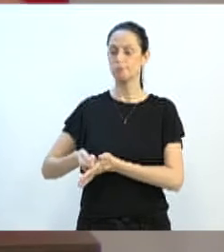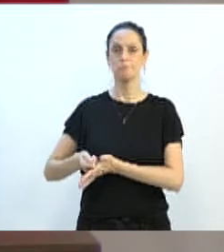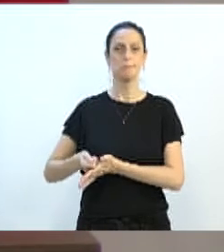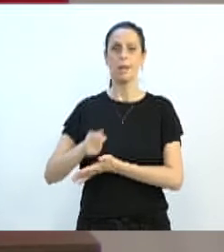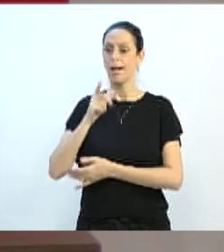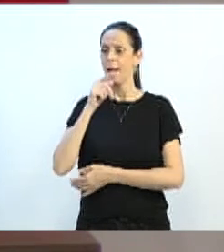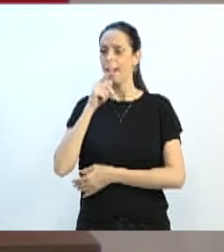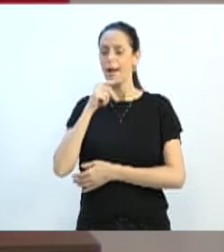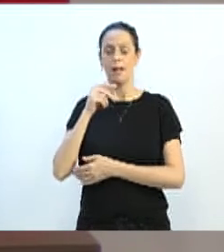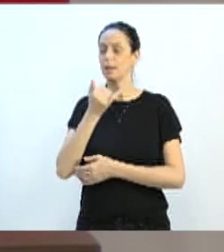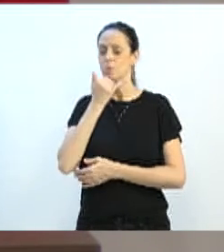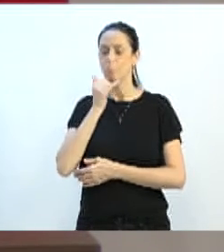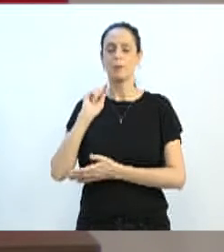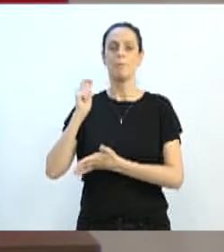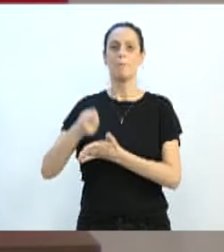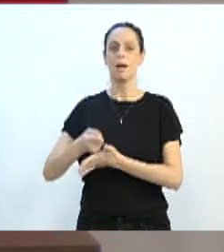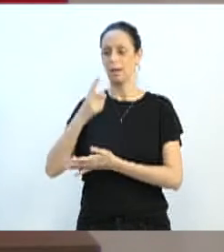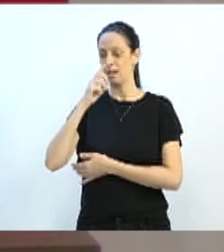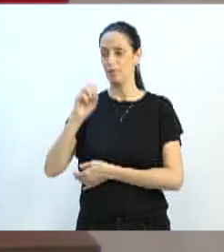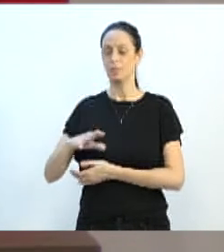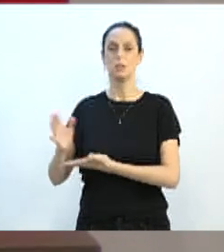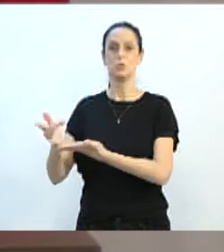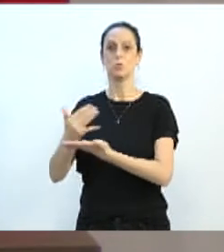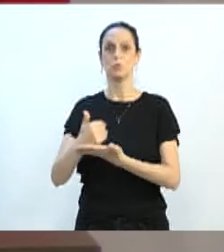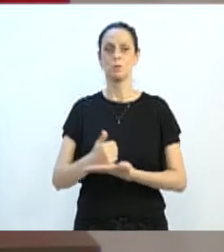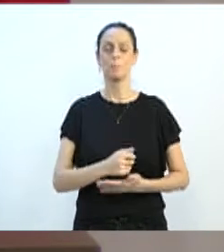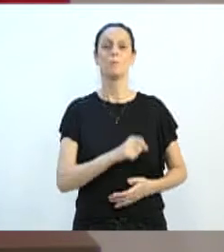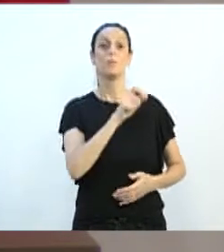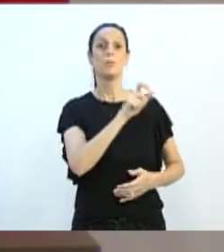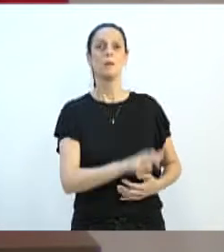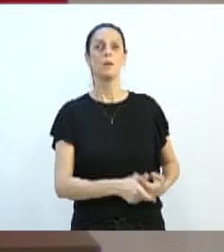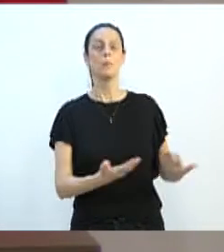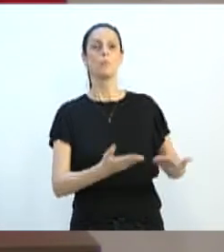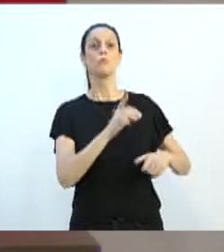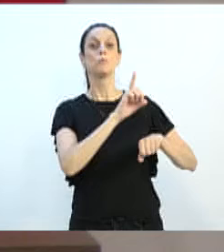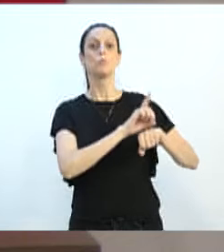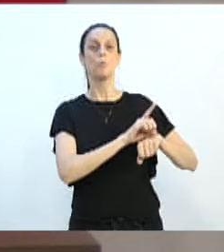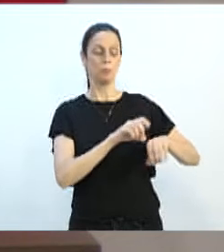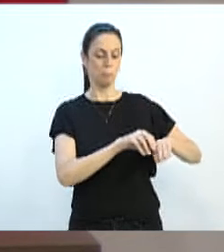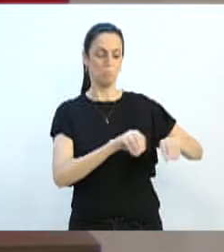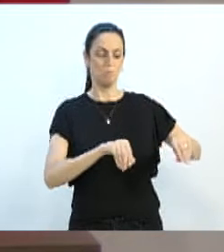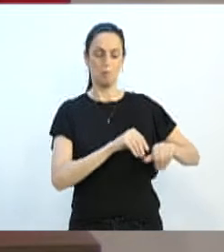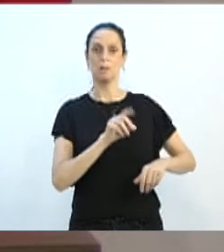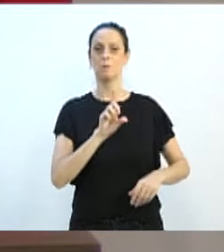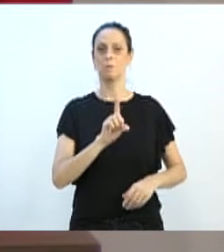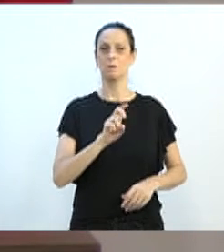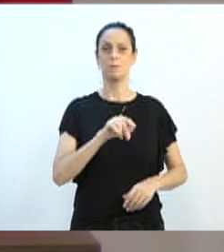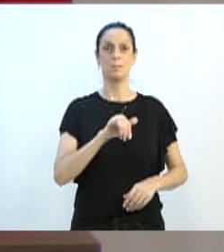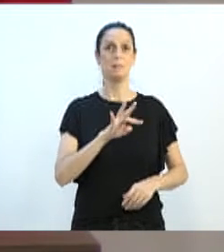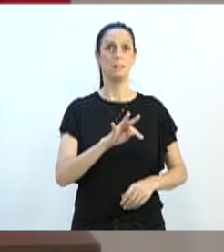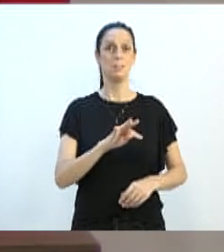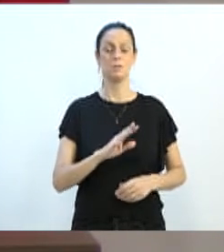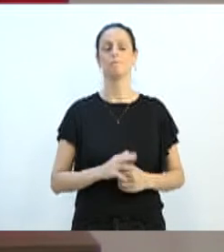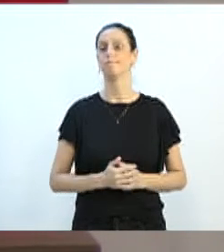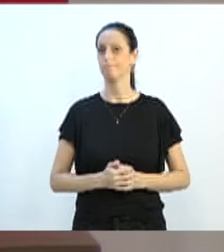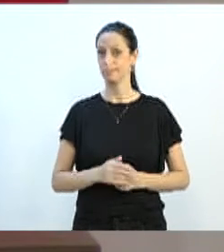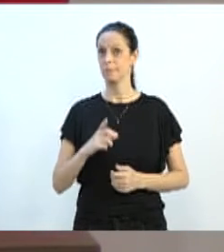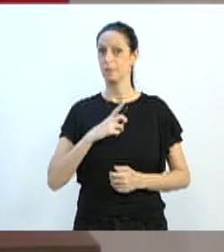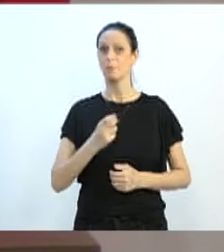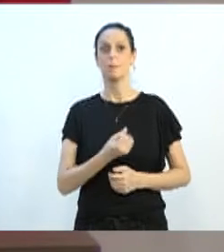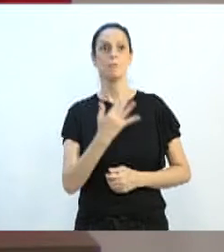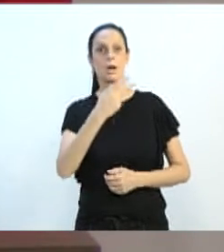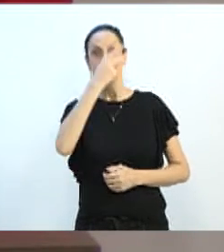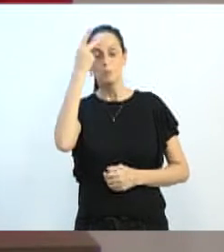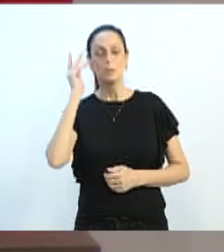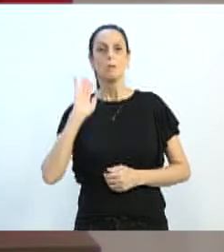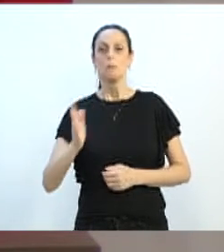indenizado e o DENIT já é proprietário do terreno. Então ficou uma questão e tem mais pessoas que já me procuraram nessa situação. Conversei com o jurídico do Samai,